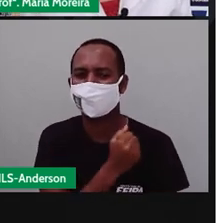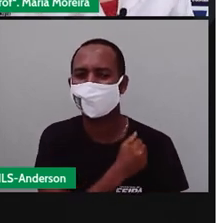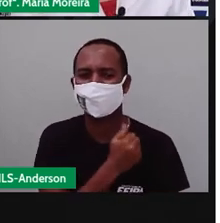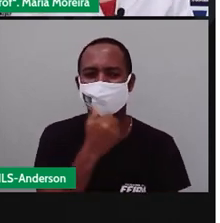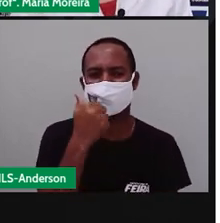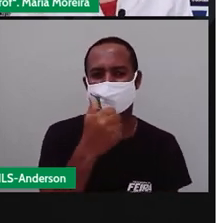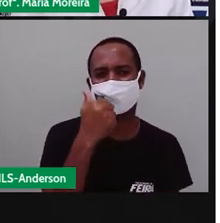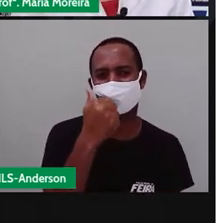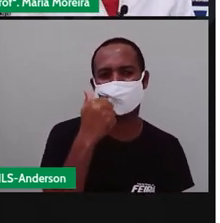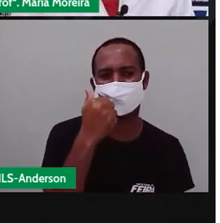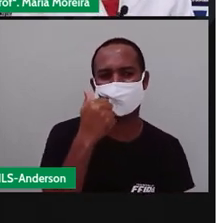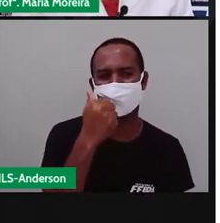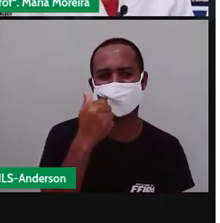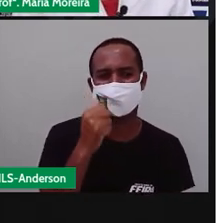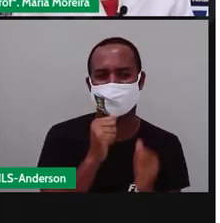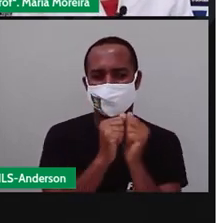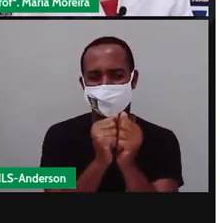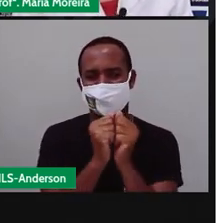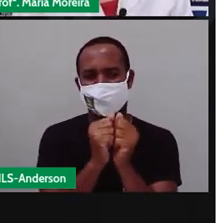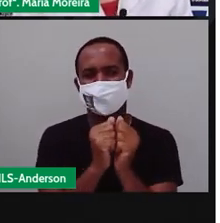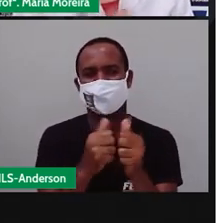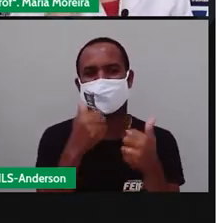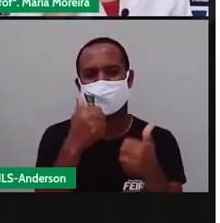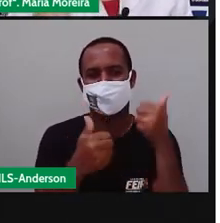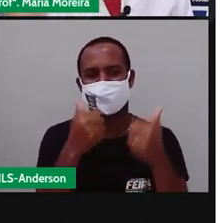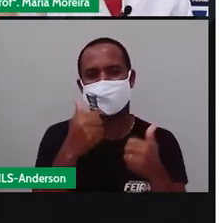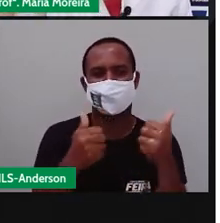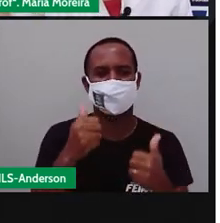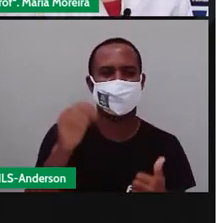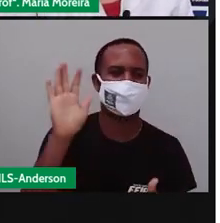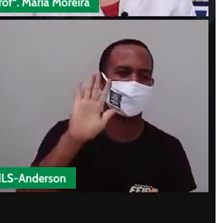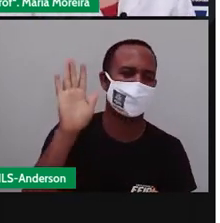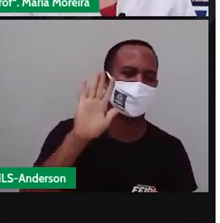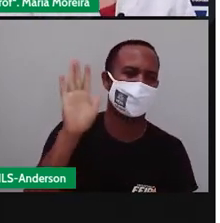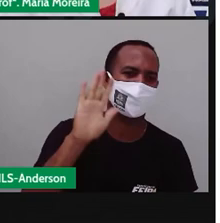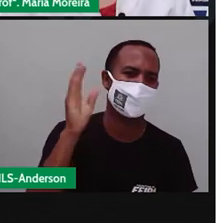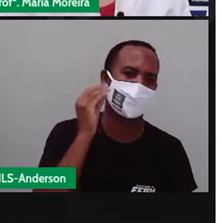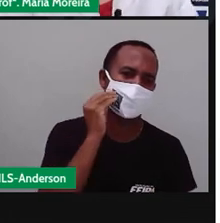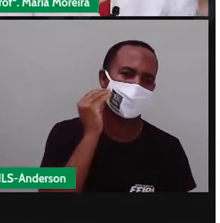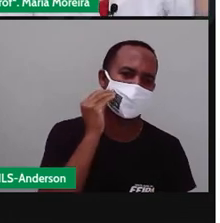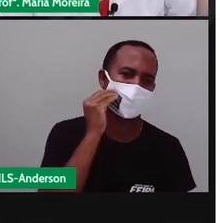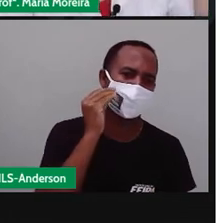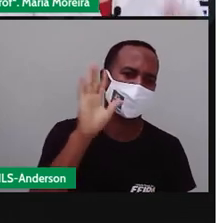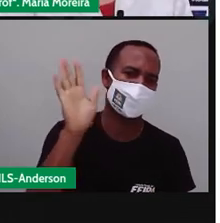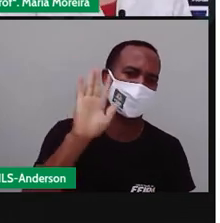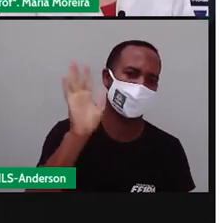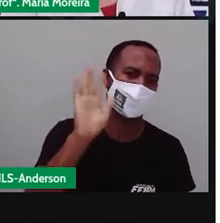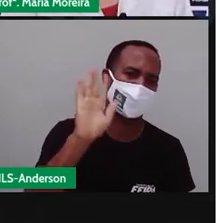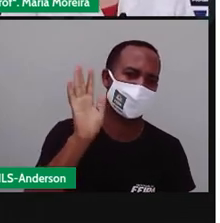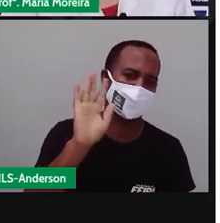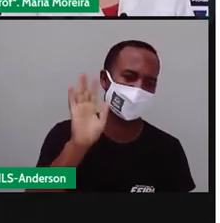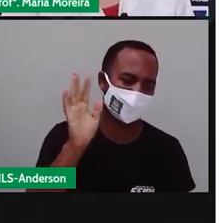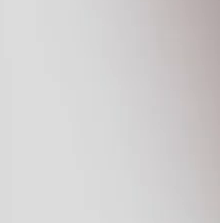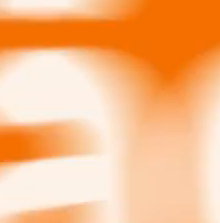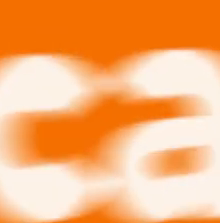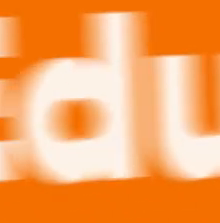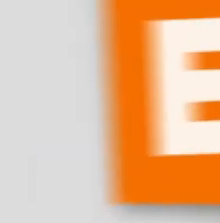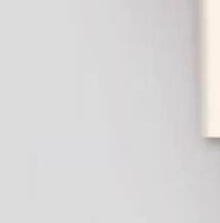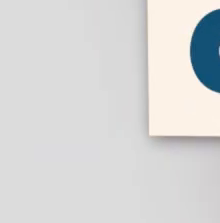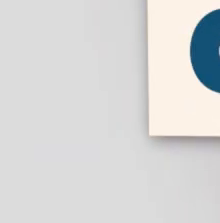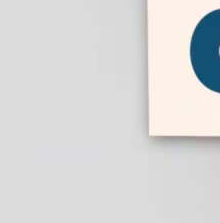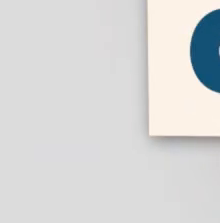em breve a gente esteja juntinhos, tá? Um beijo aí da gente pra vocês e boas festas hoje.